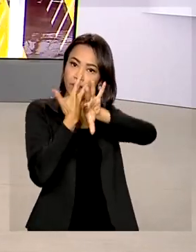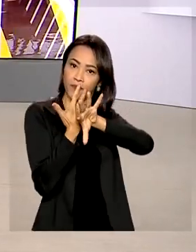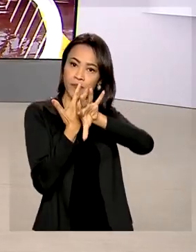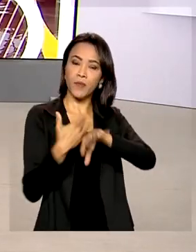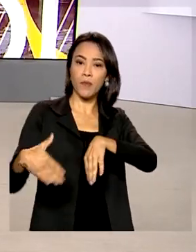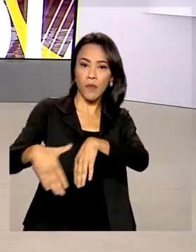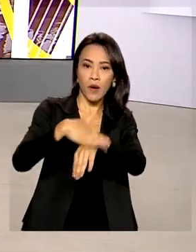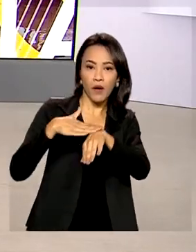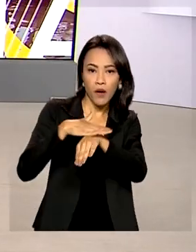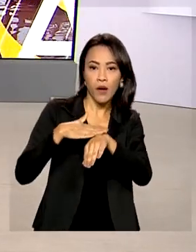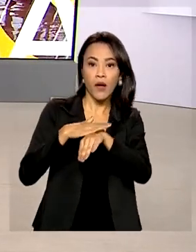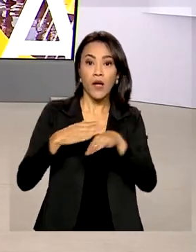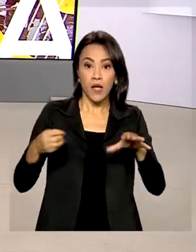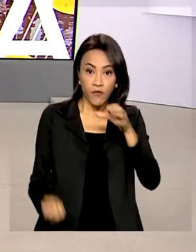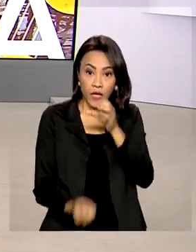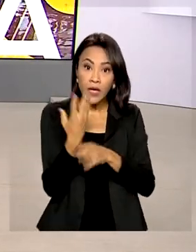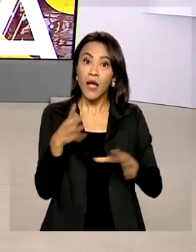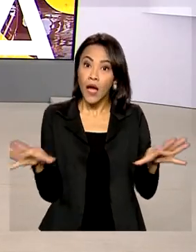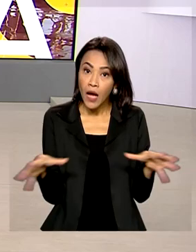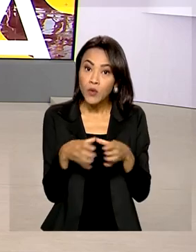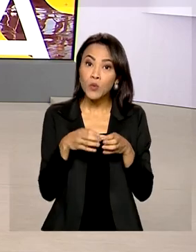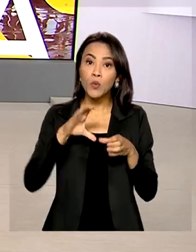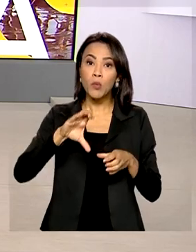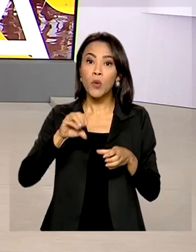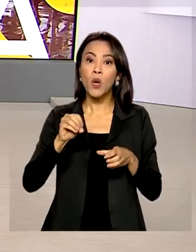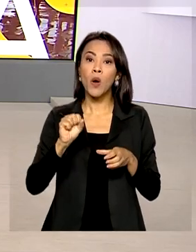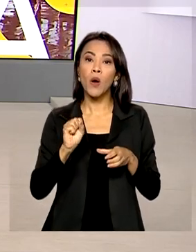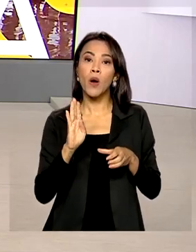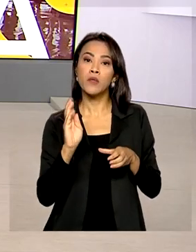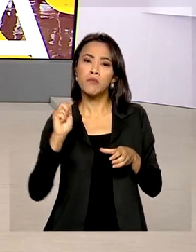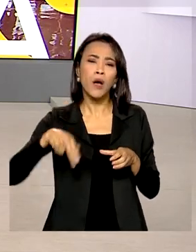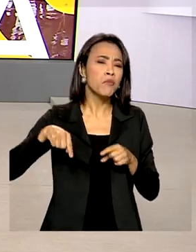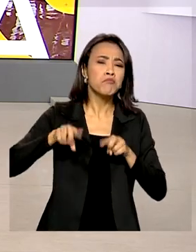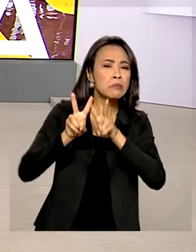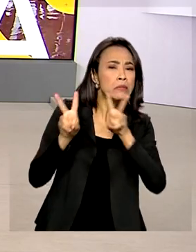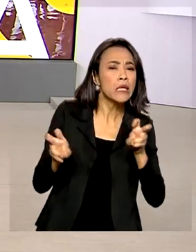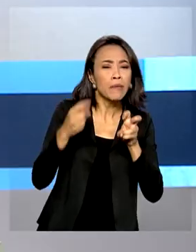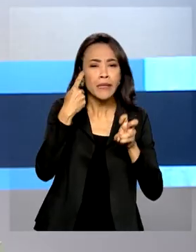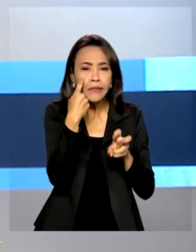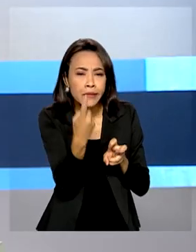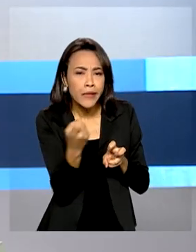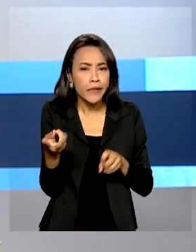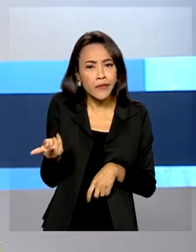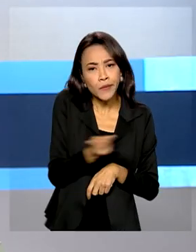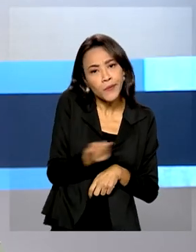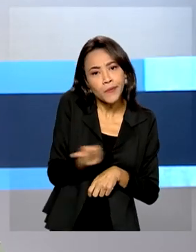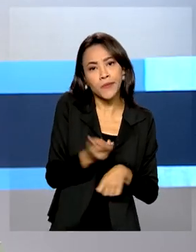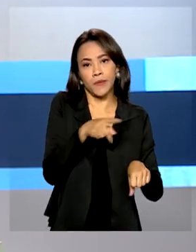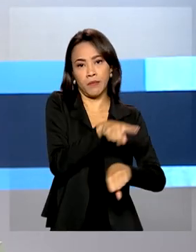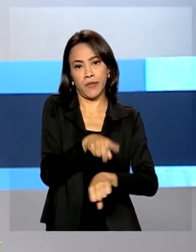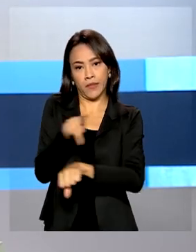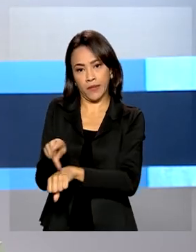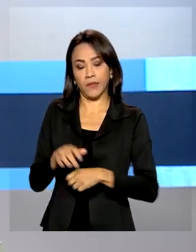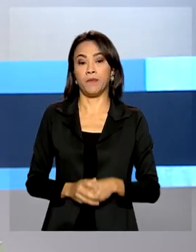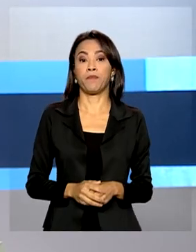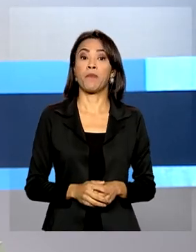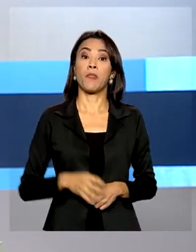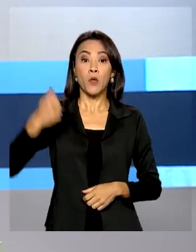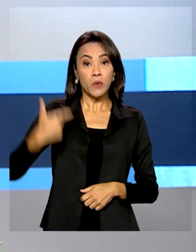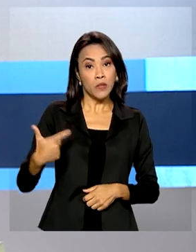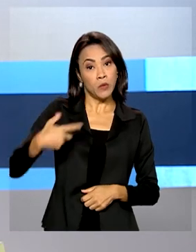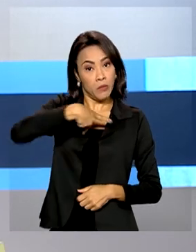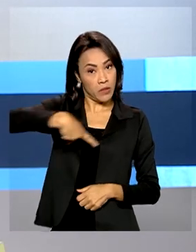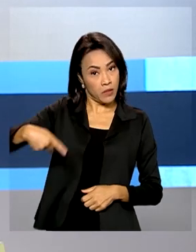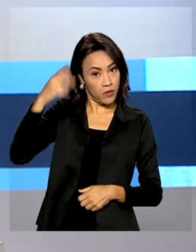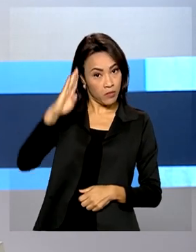2004, a COSBAN é um fórum de debate sobre temas de interesse bilateral. O vice-presidente Hamilton Mourão, que chefia